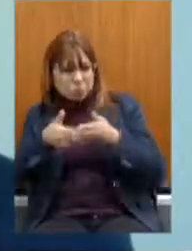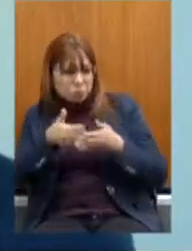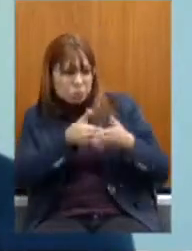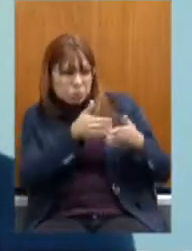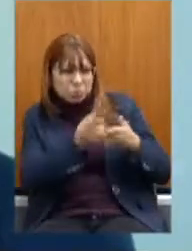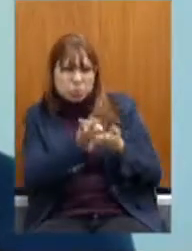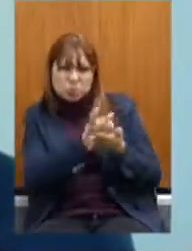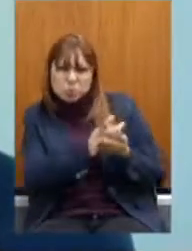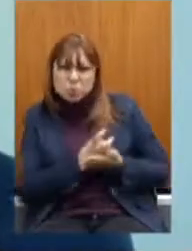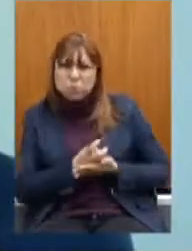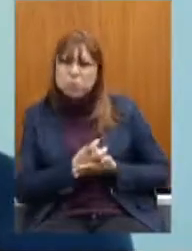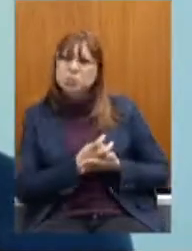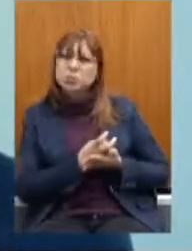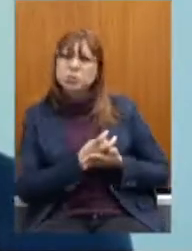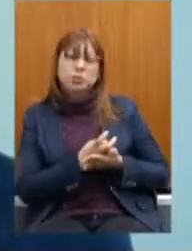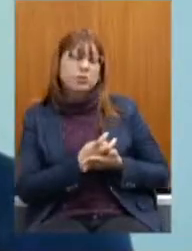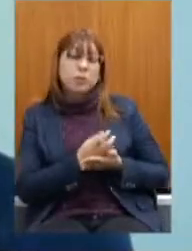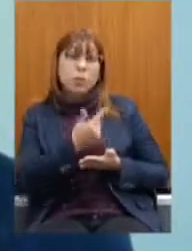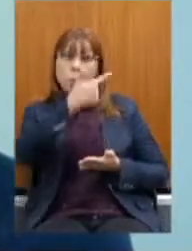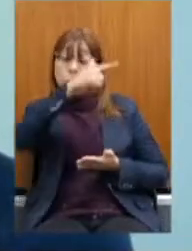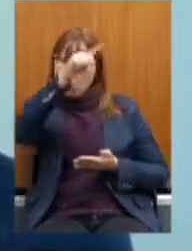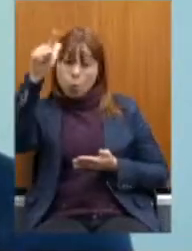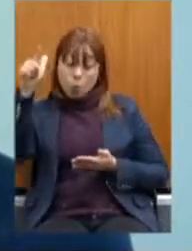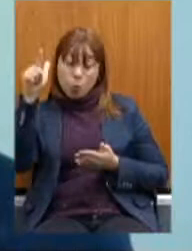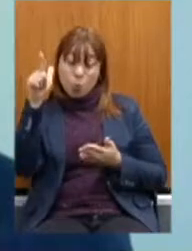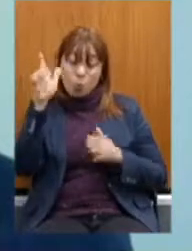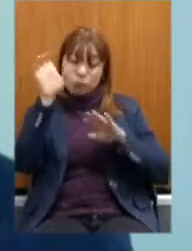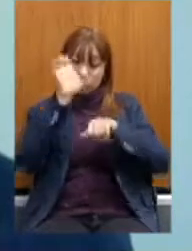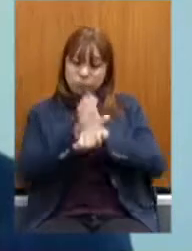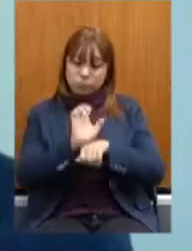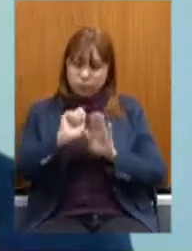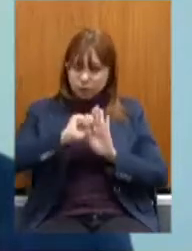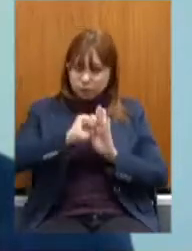Nenhum outro Estado Que assinou O acordo